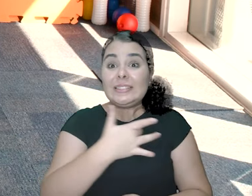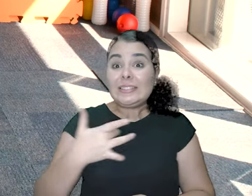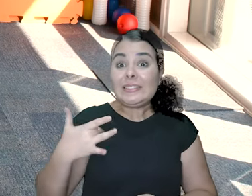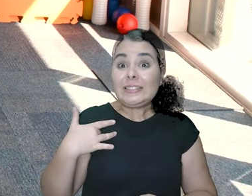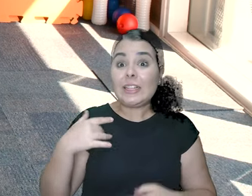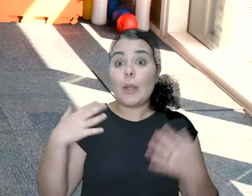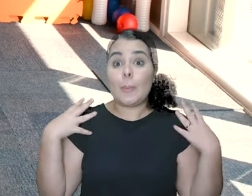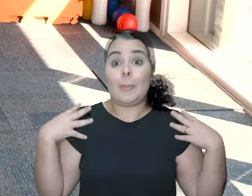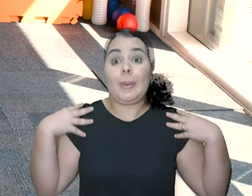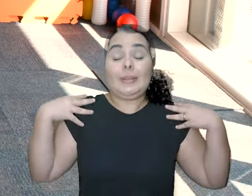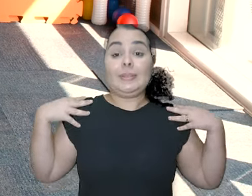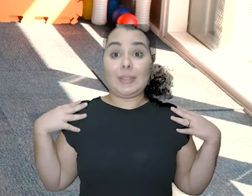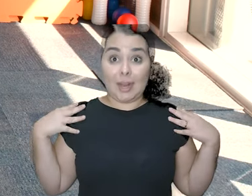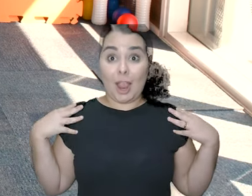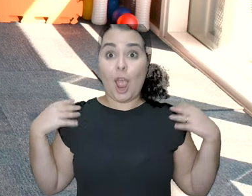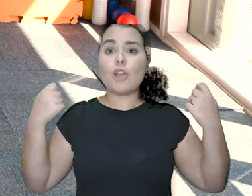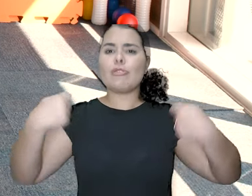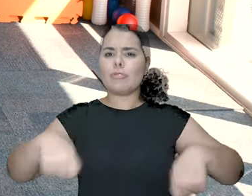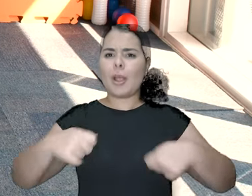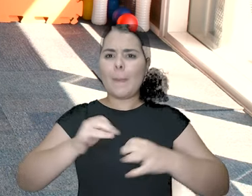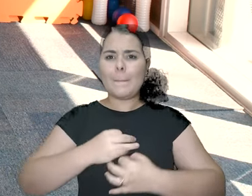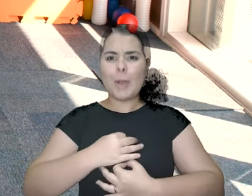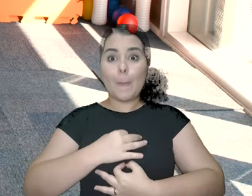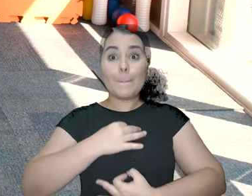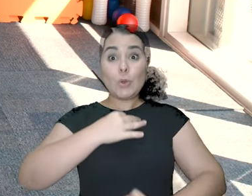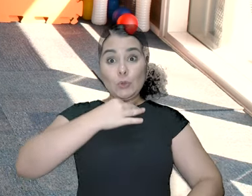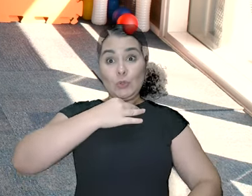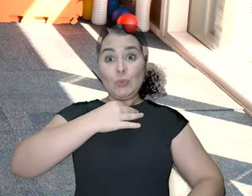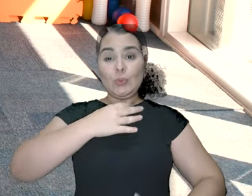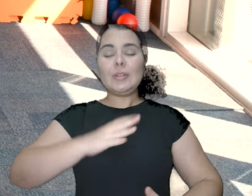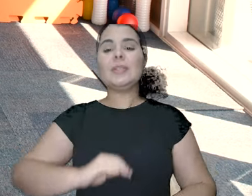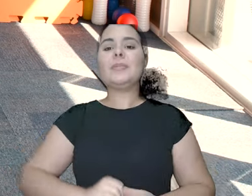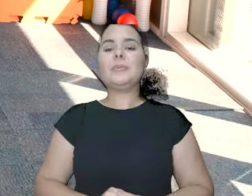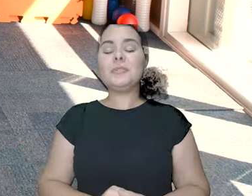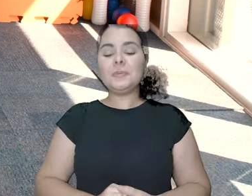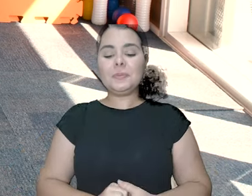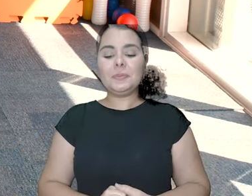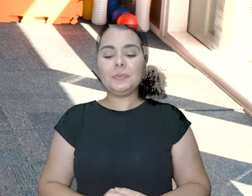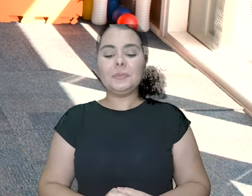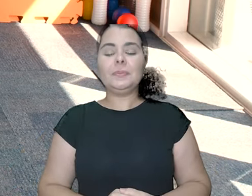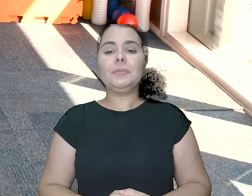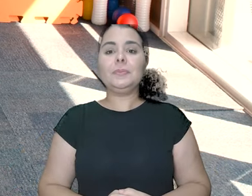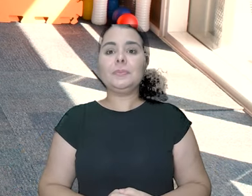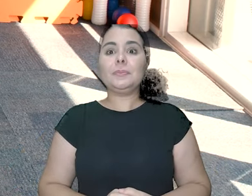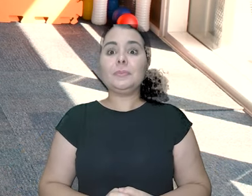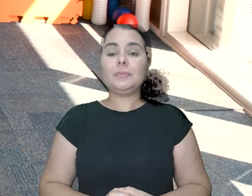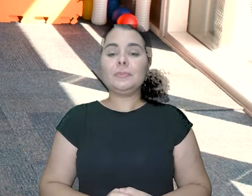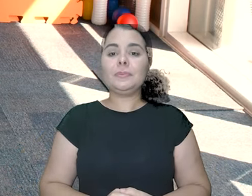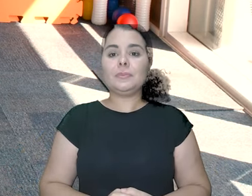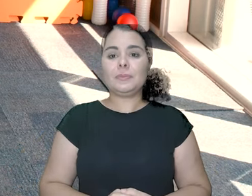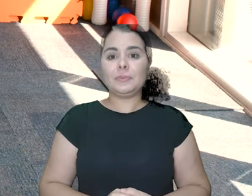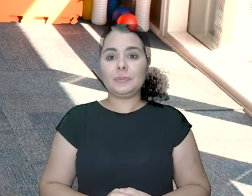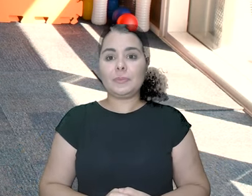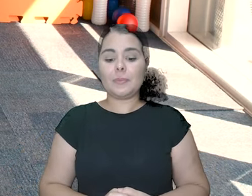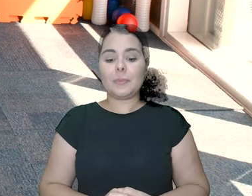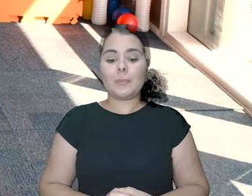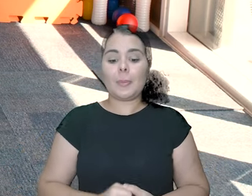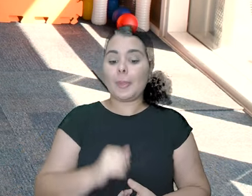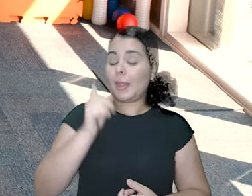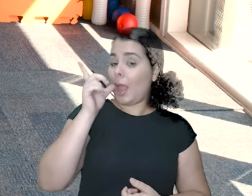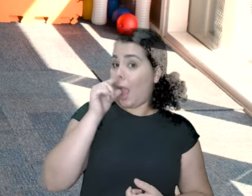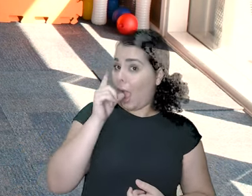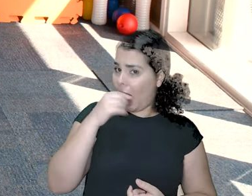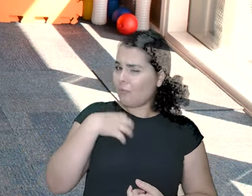Saudável. Põe esse ombro para trás. Vamos arrumar essa postura linda. Aê. Viu só? Já foi mais um minuto.